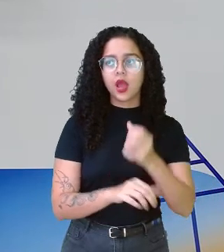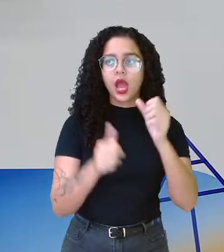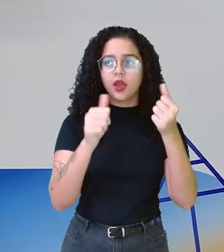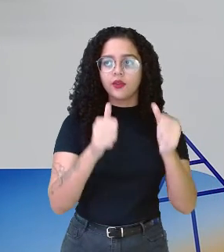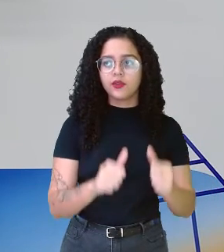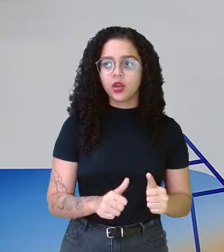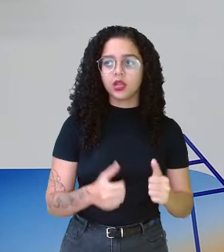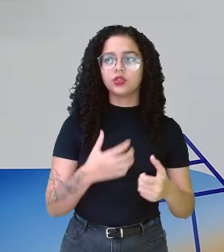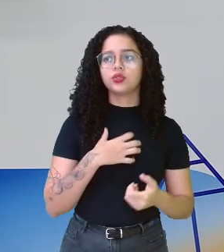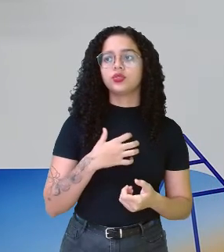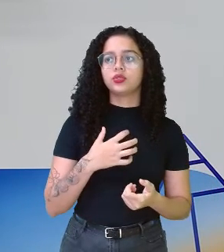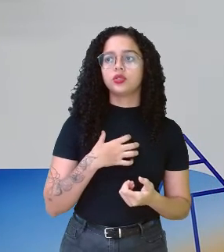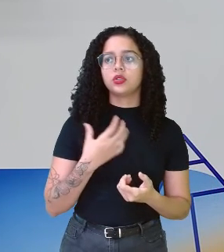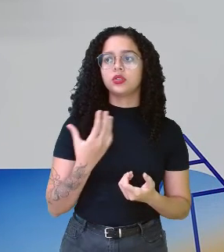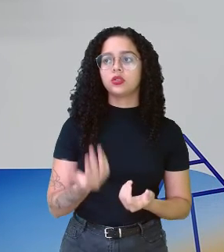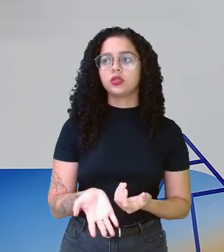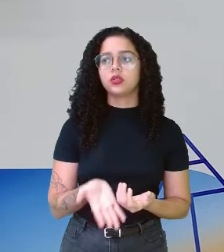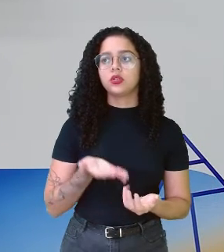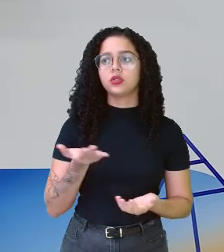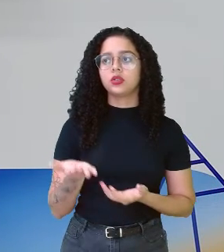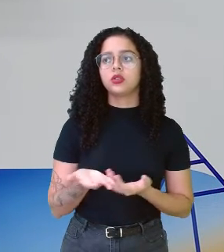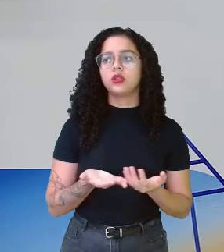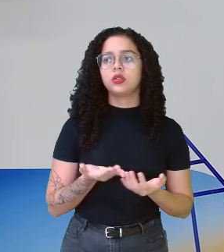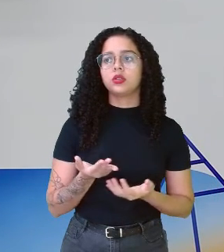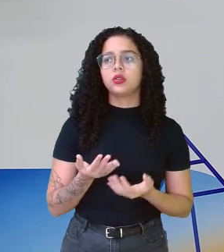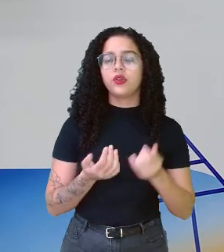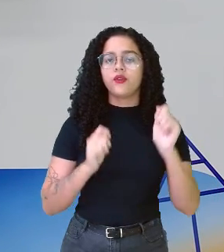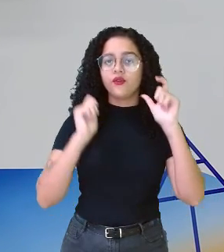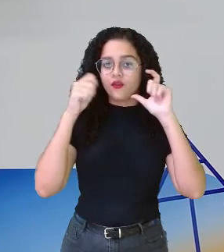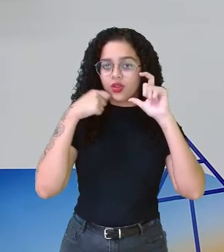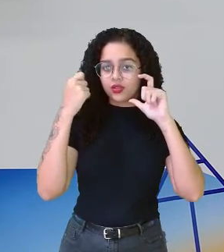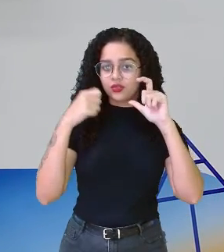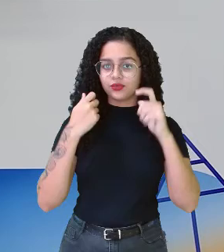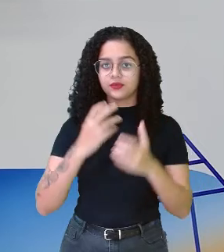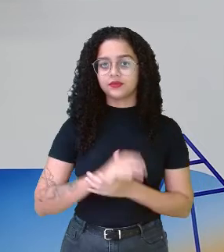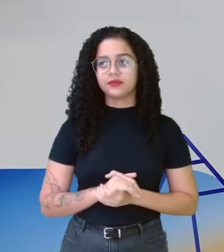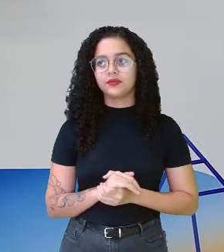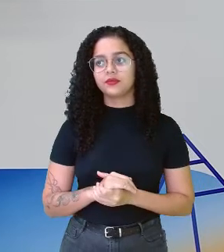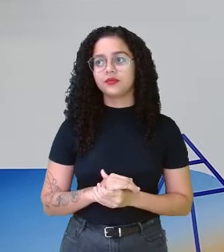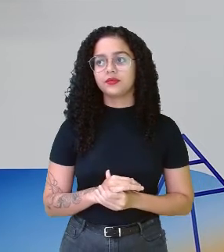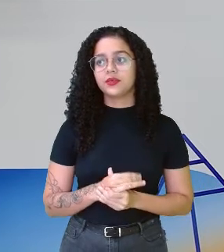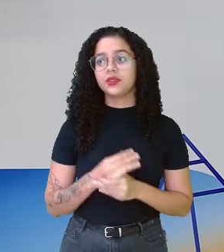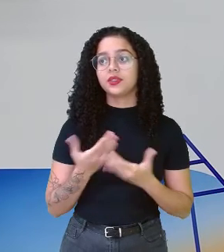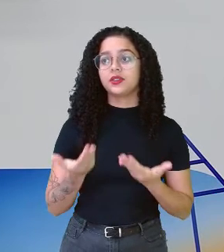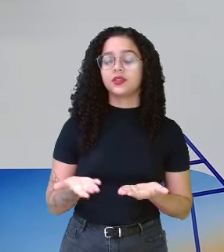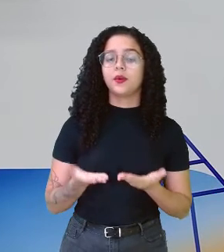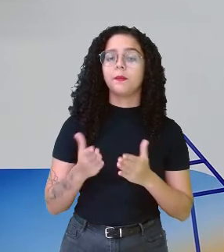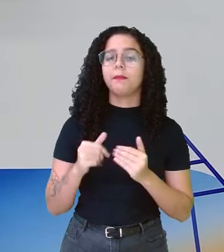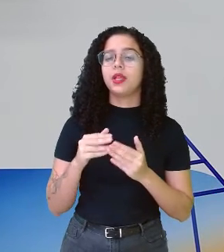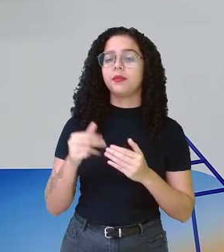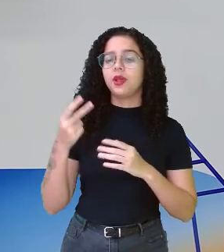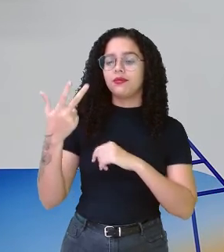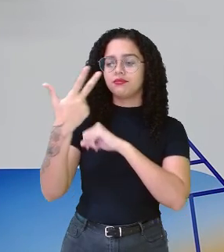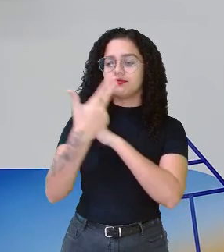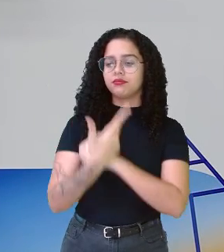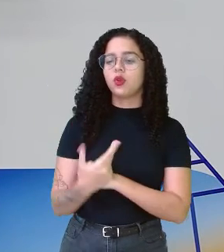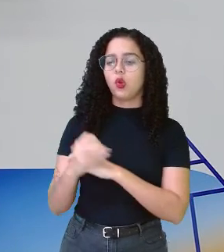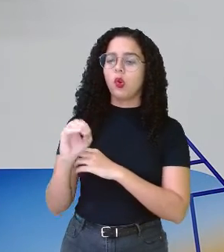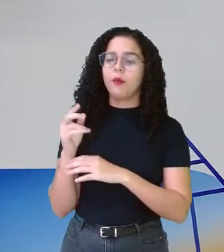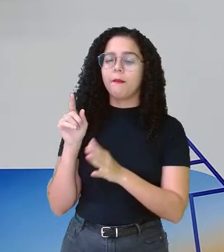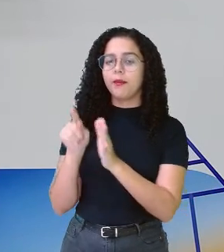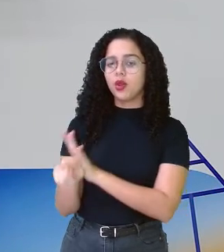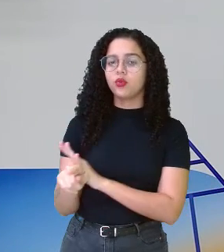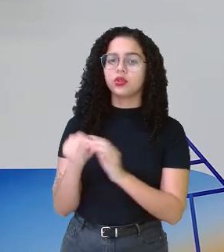ele de forma, através de vídeo. Então, pedir para ele gravar, perguntar para